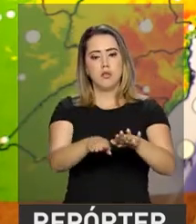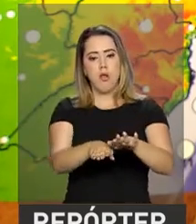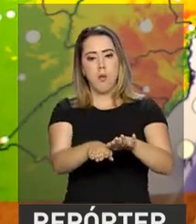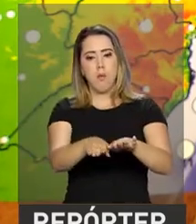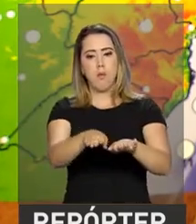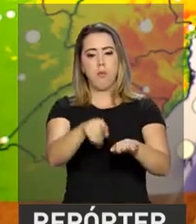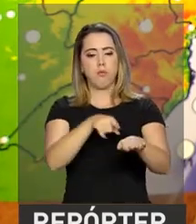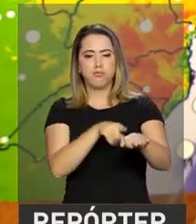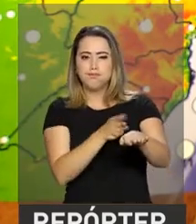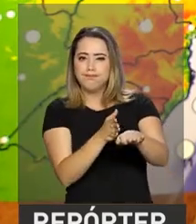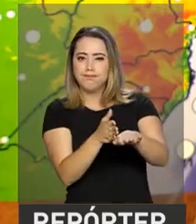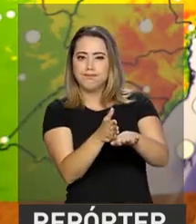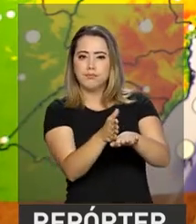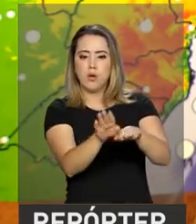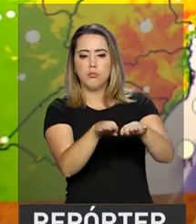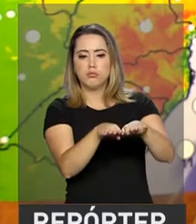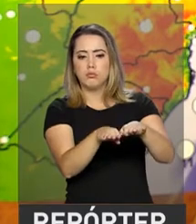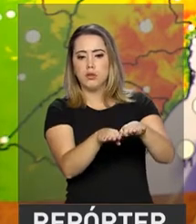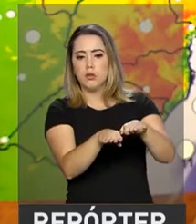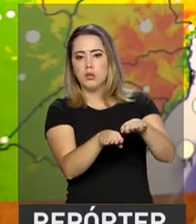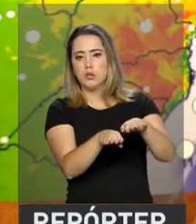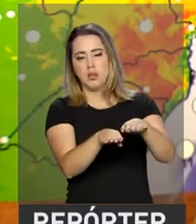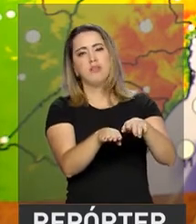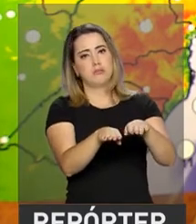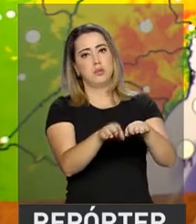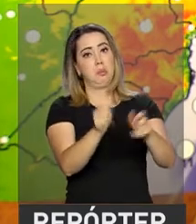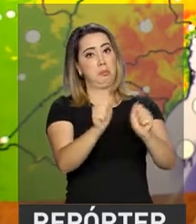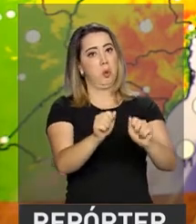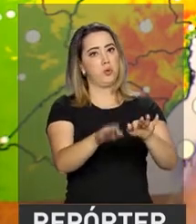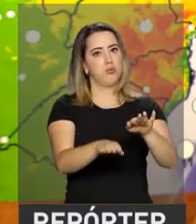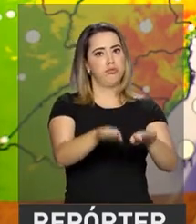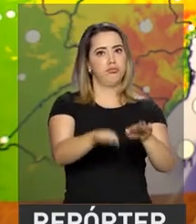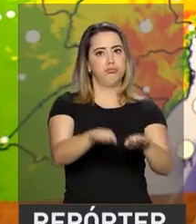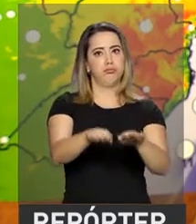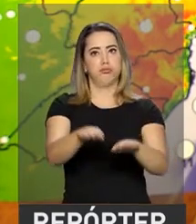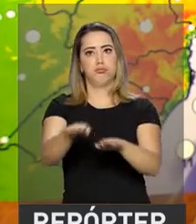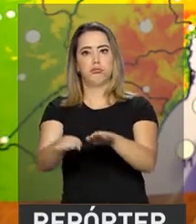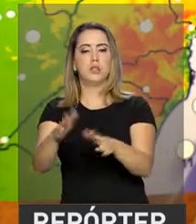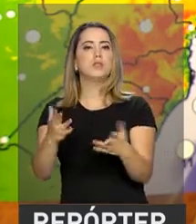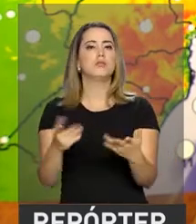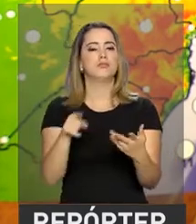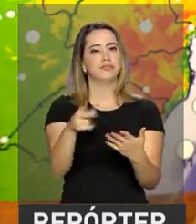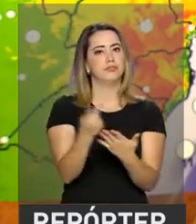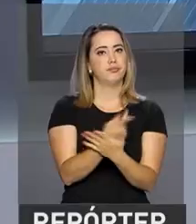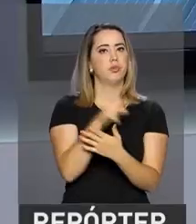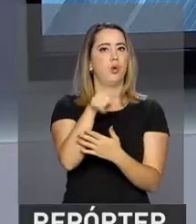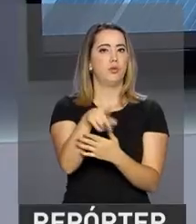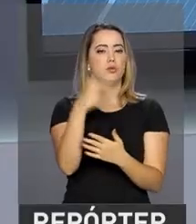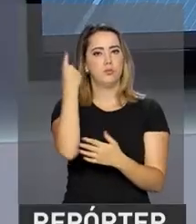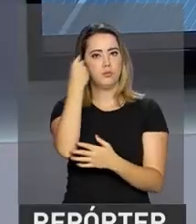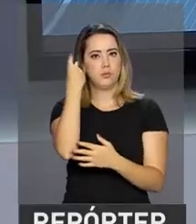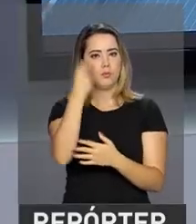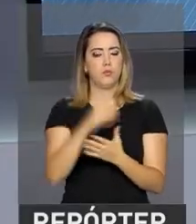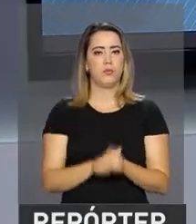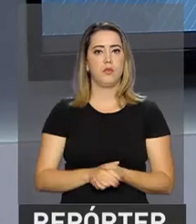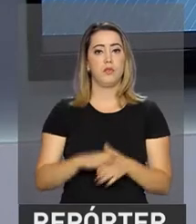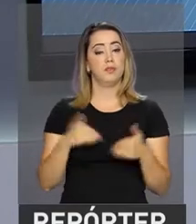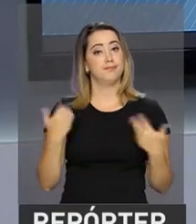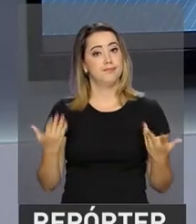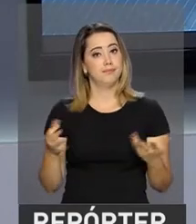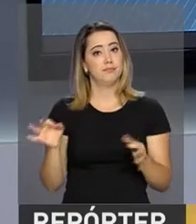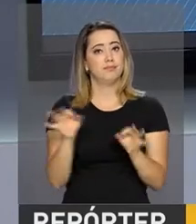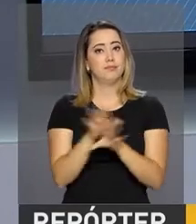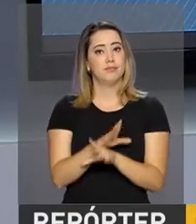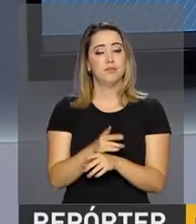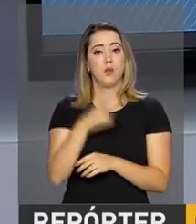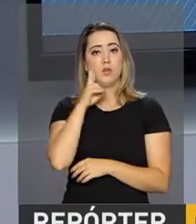e o alinhamento são falhas geológicas, fraturas que podem estar se acomodando e aí tem uma atividade sísmica naquela região. Bom, nós ficamos